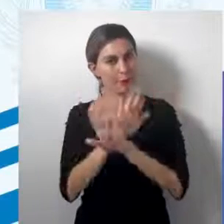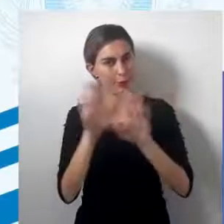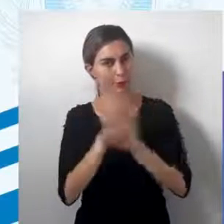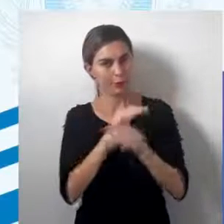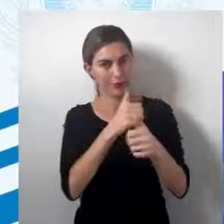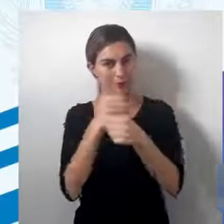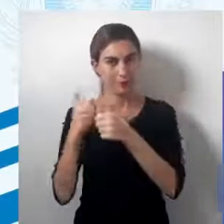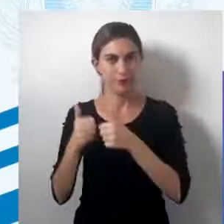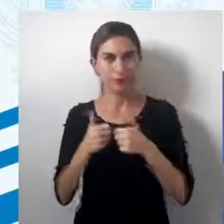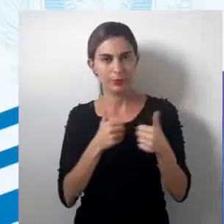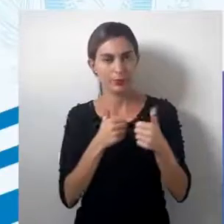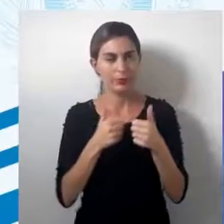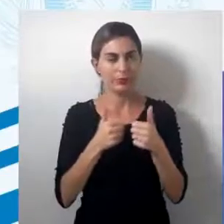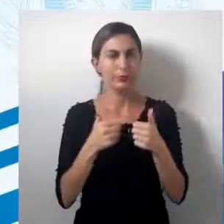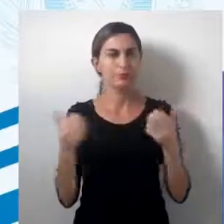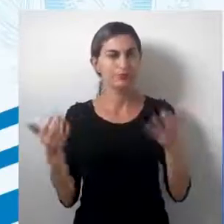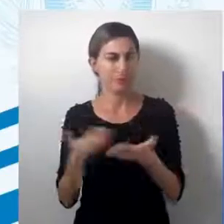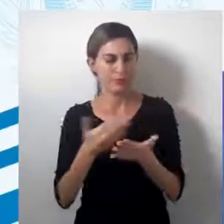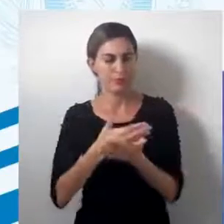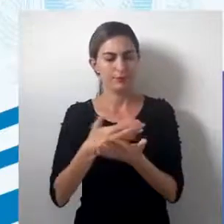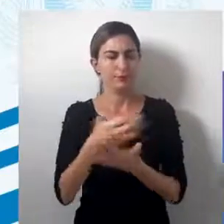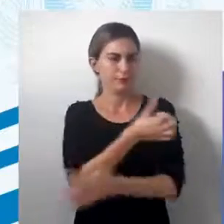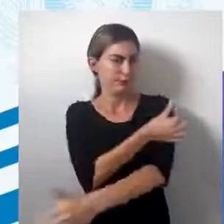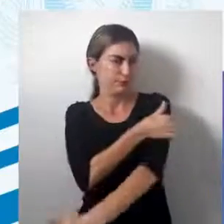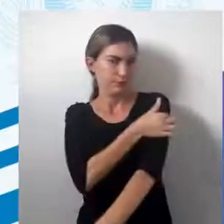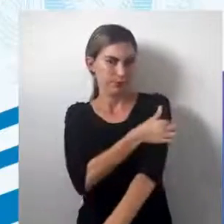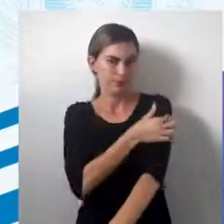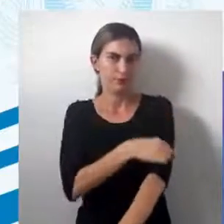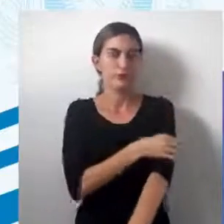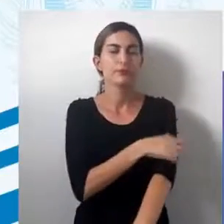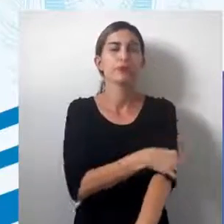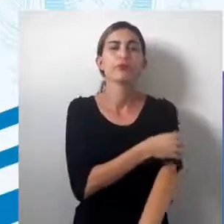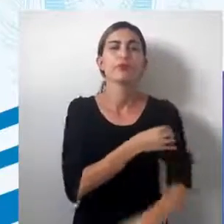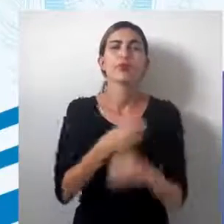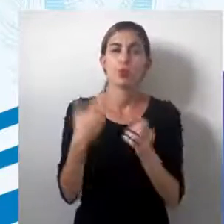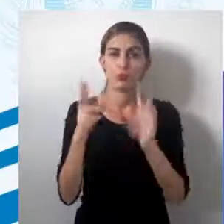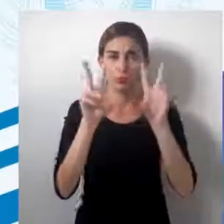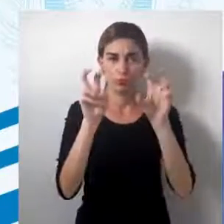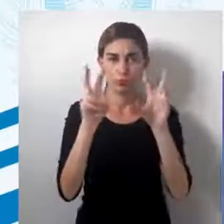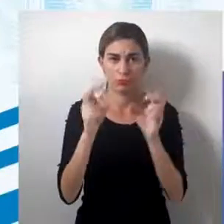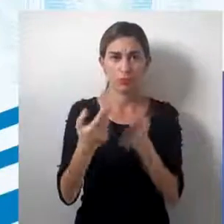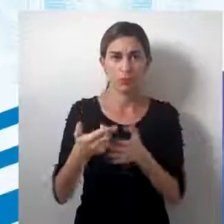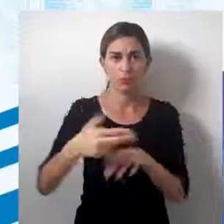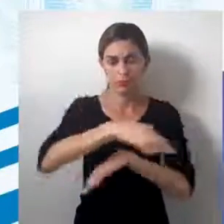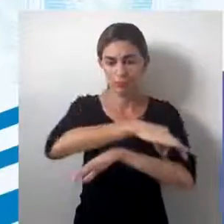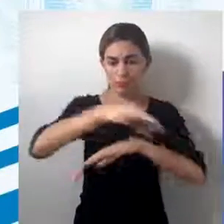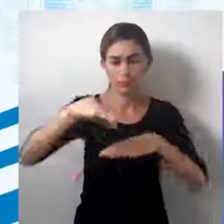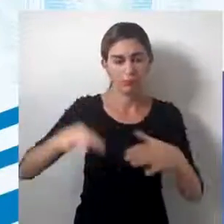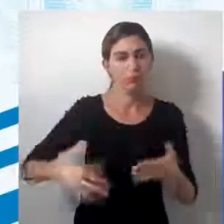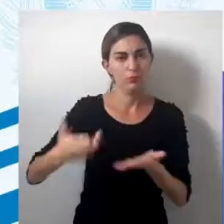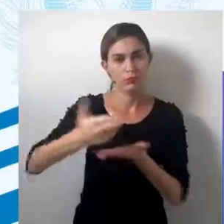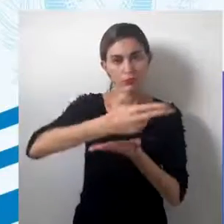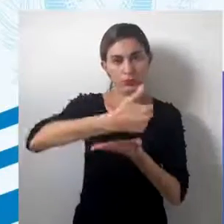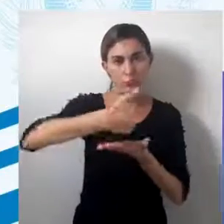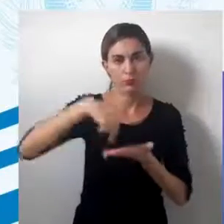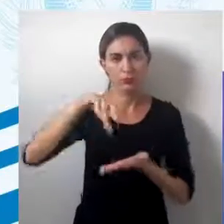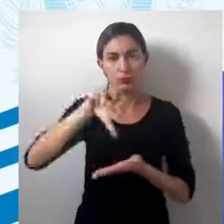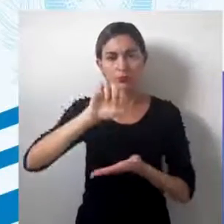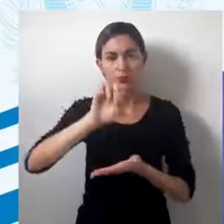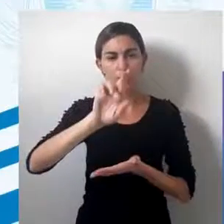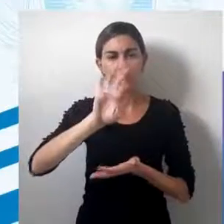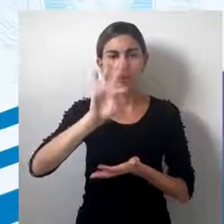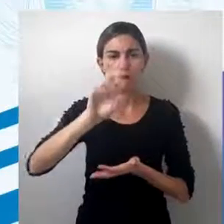Olá turminha, tudo bem? A gente inicia o sexto ano com o assunto da cartografia, não é? A cartografia é instrumento que perpassa do